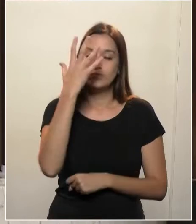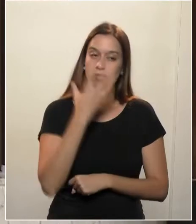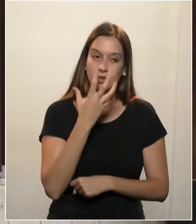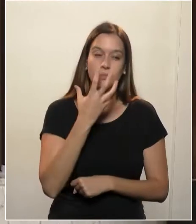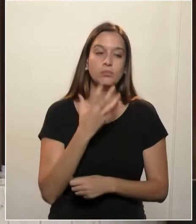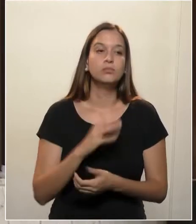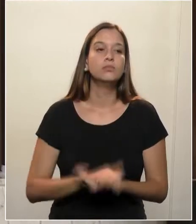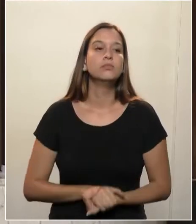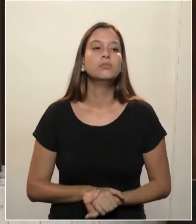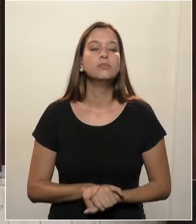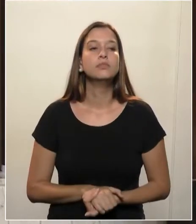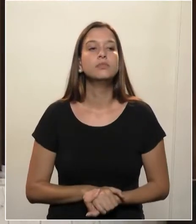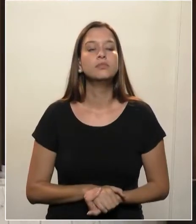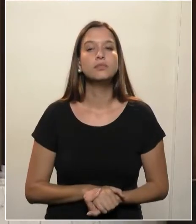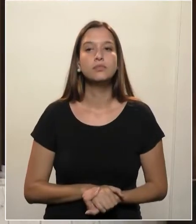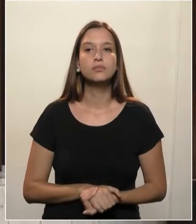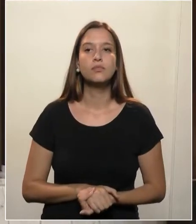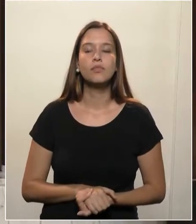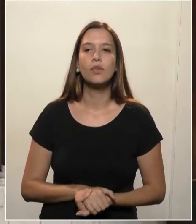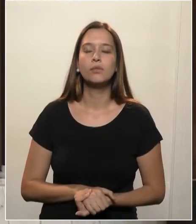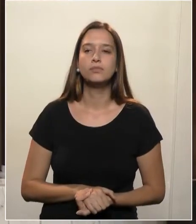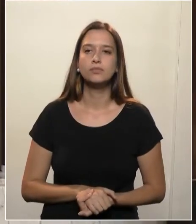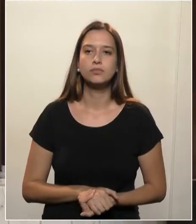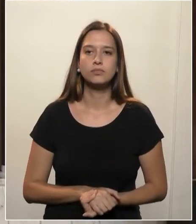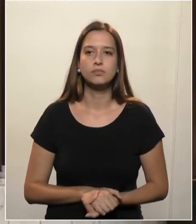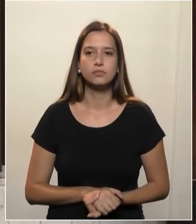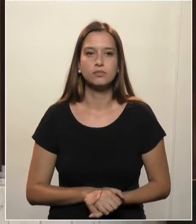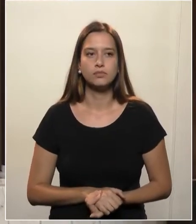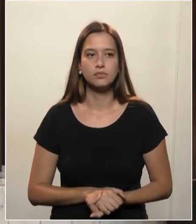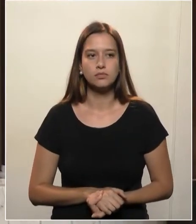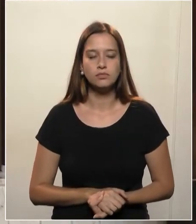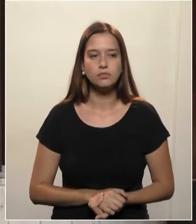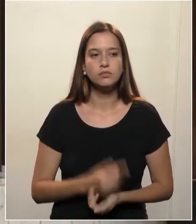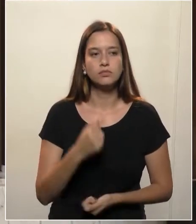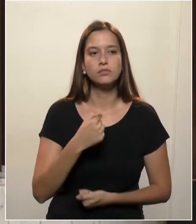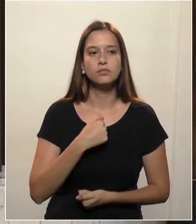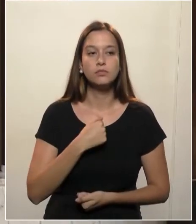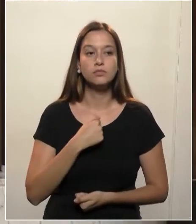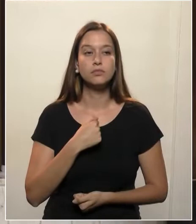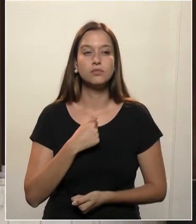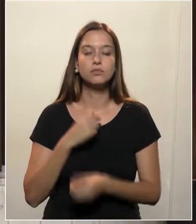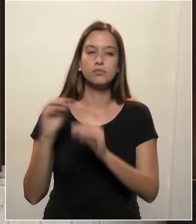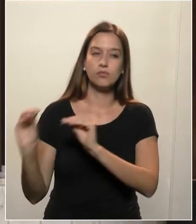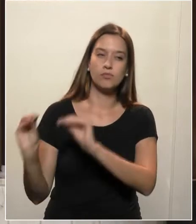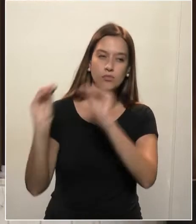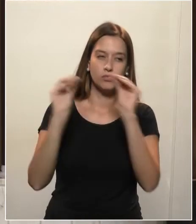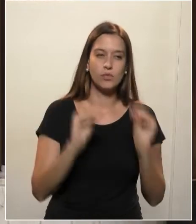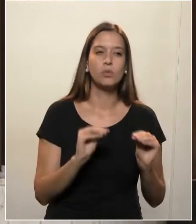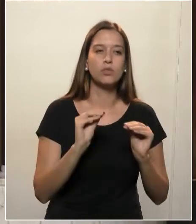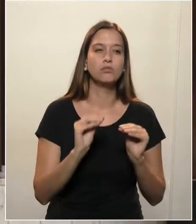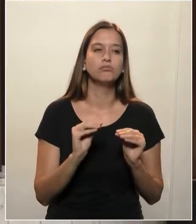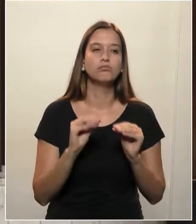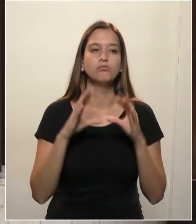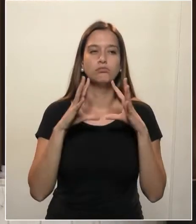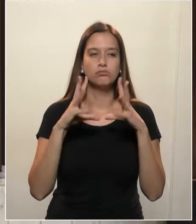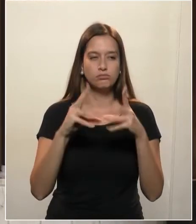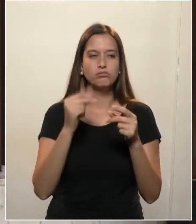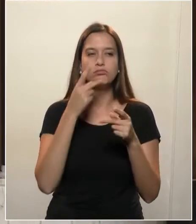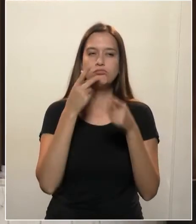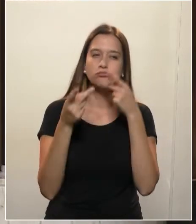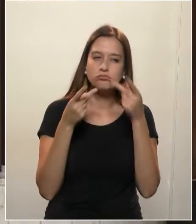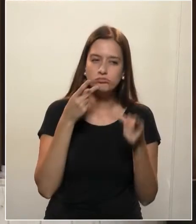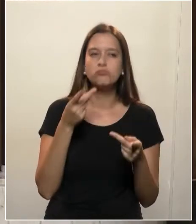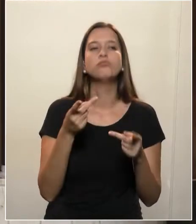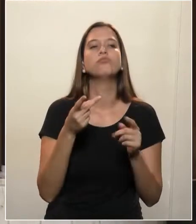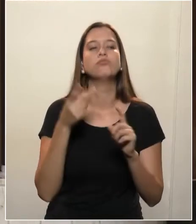coronavírus. Senhoras vi com atenção todas as falas, todas pertinentes, eu